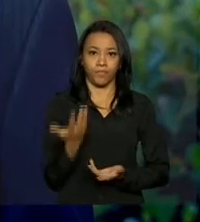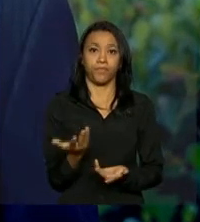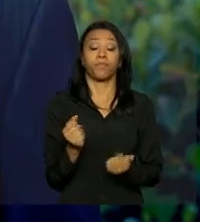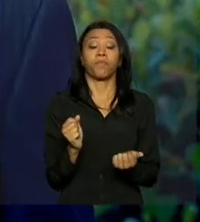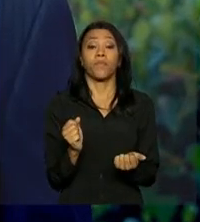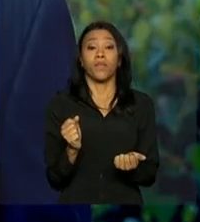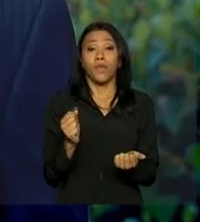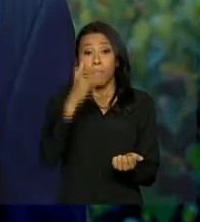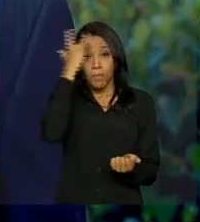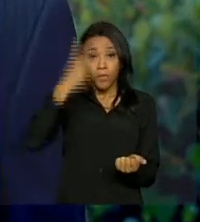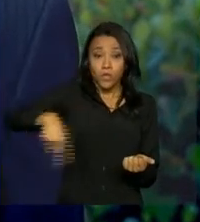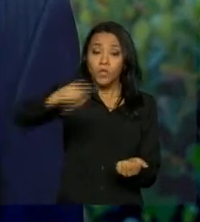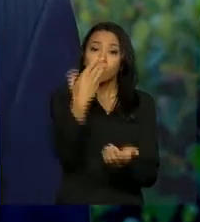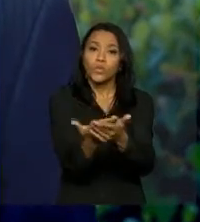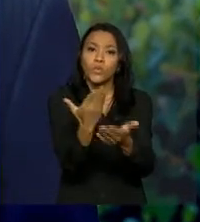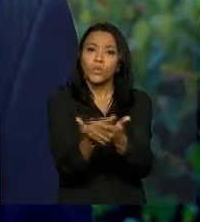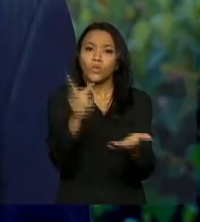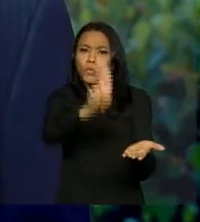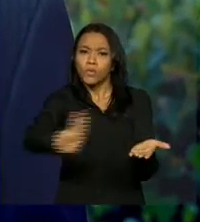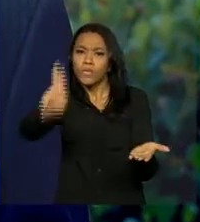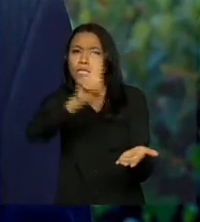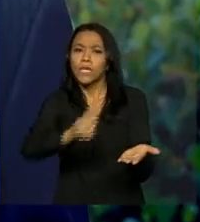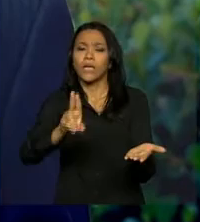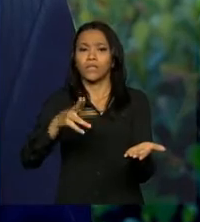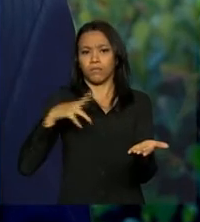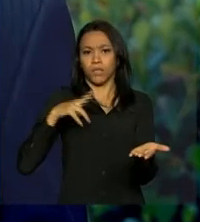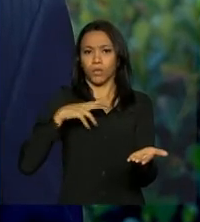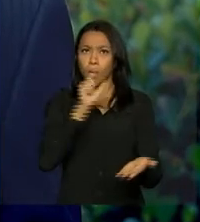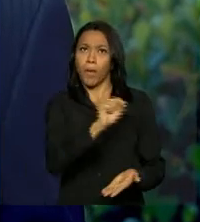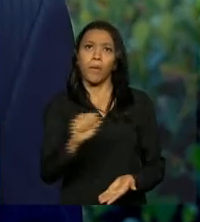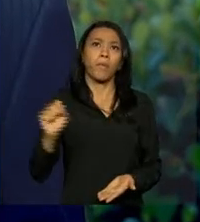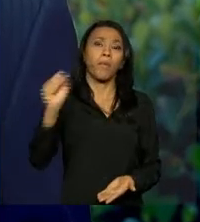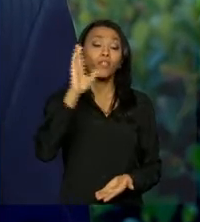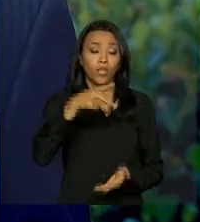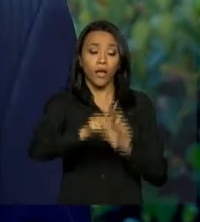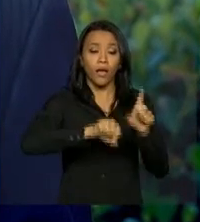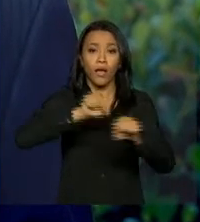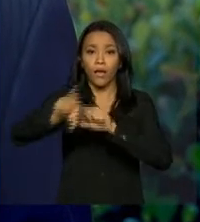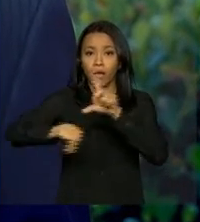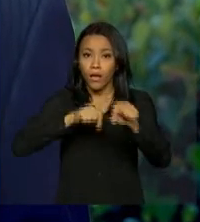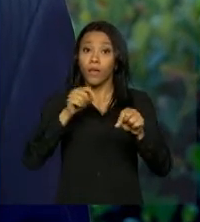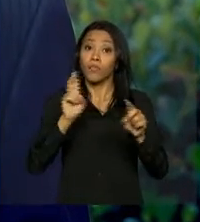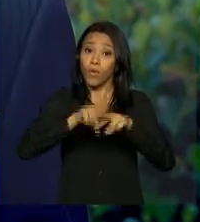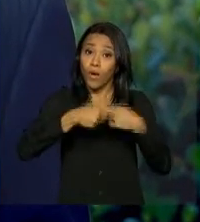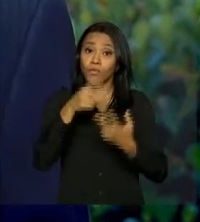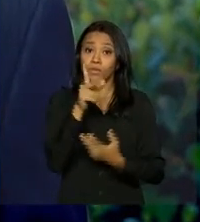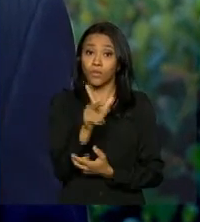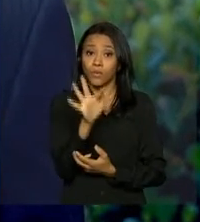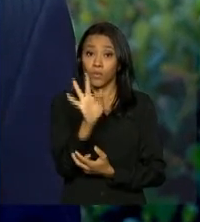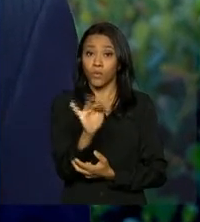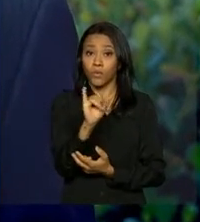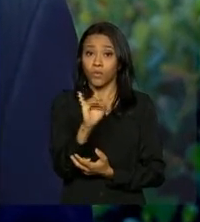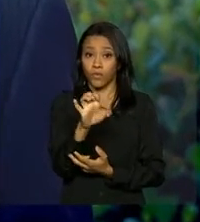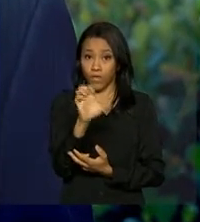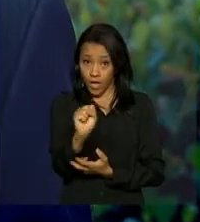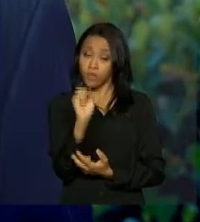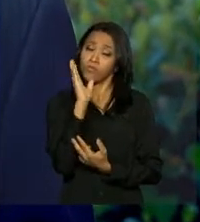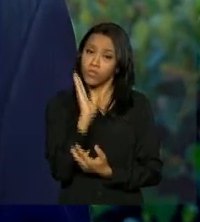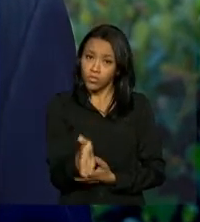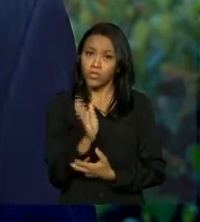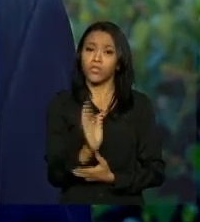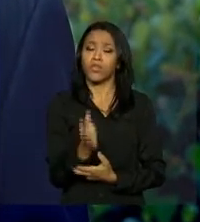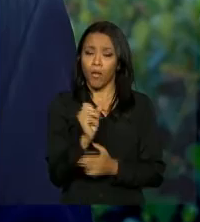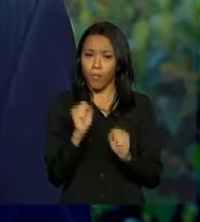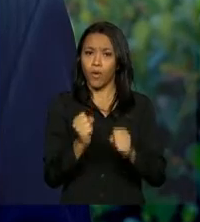Estudantes de cursos superiores de universidades particulares e que foram pré-selecionados no financiamento estudantil, o FIES, já podem